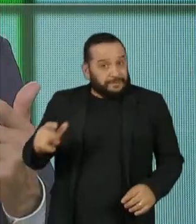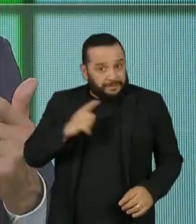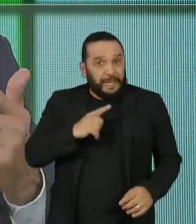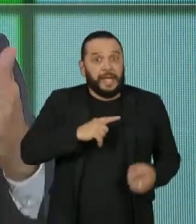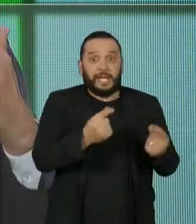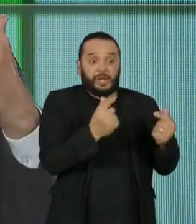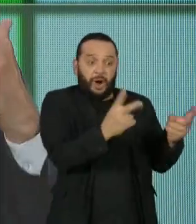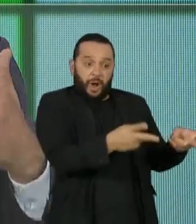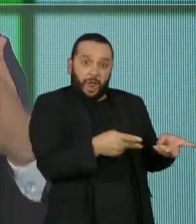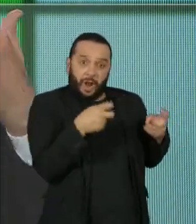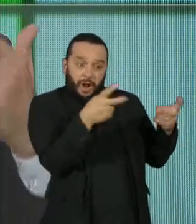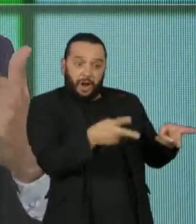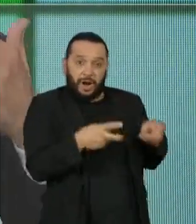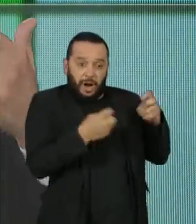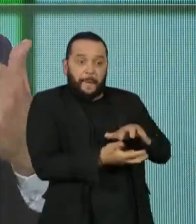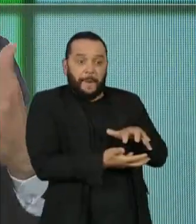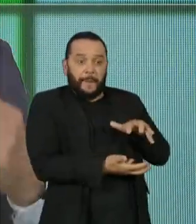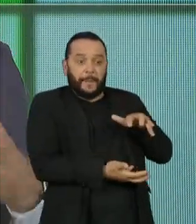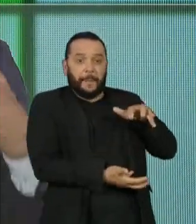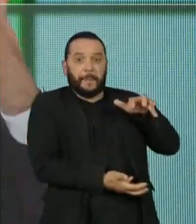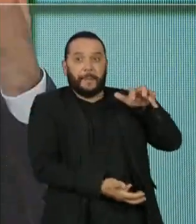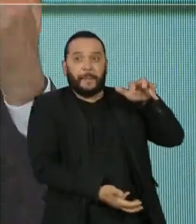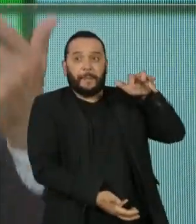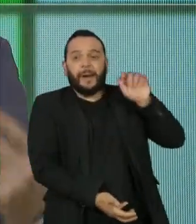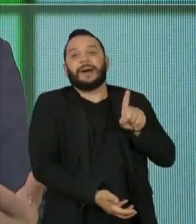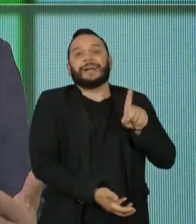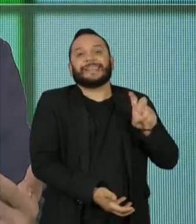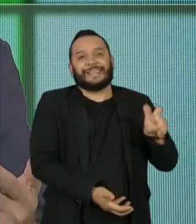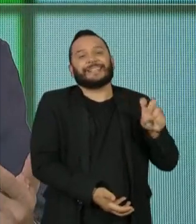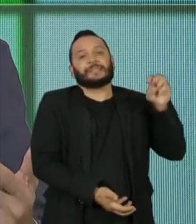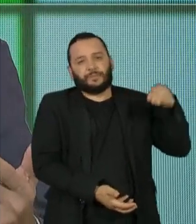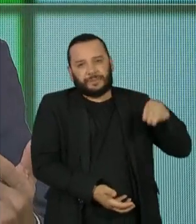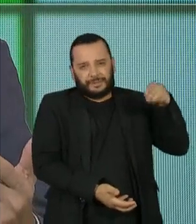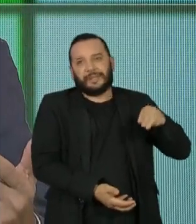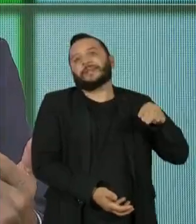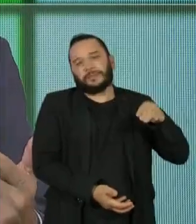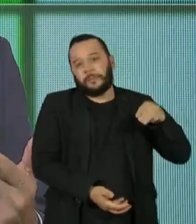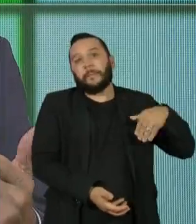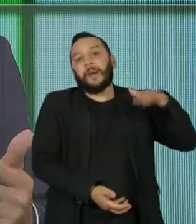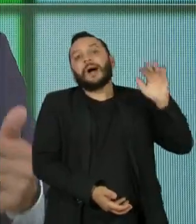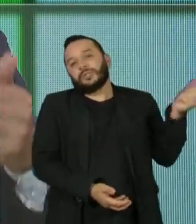aumentou mais de 15% acima da inflação.